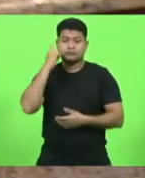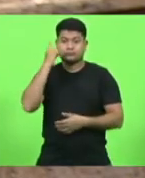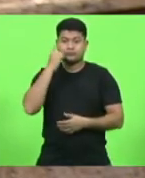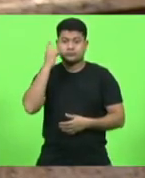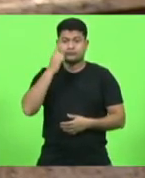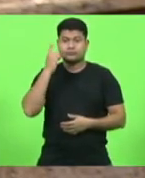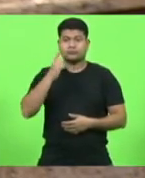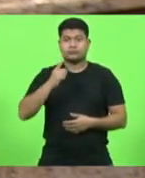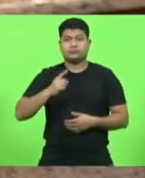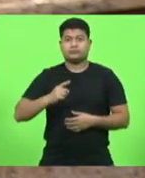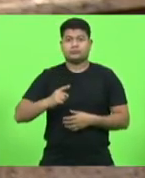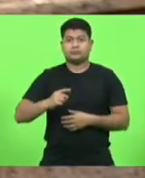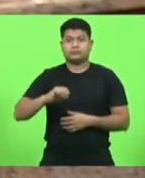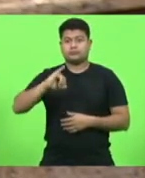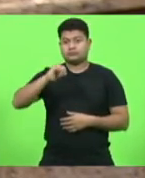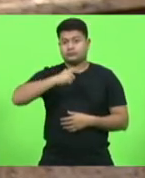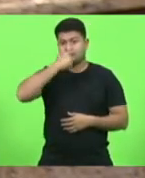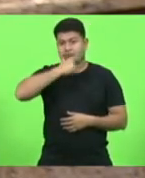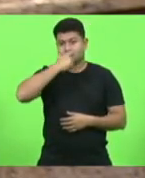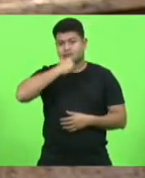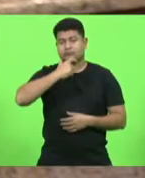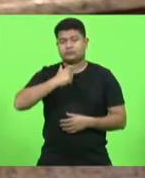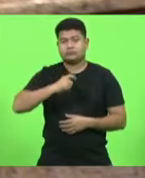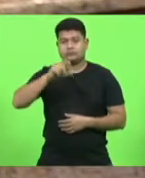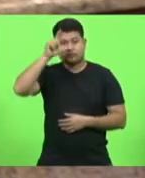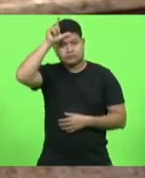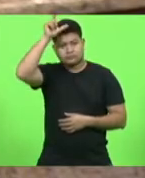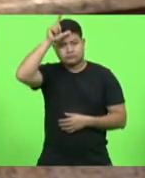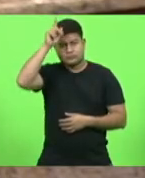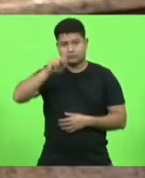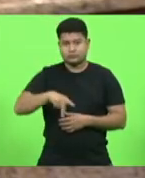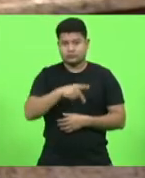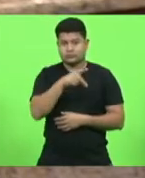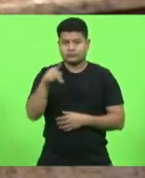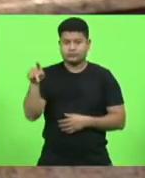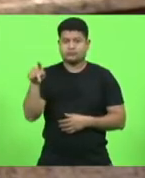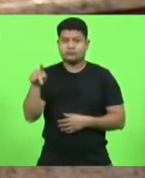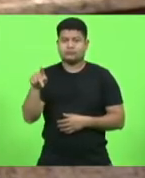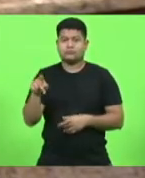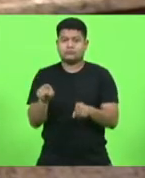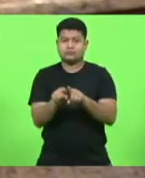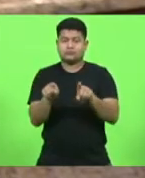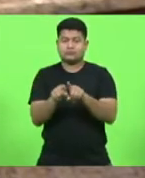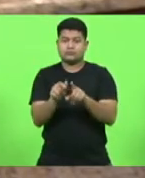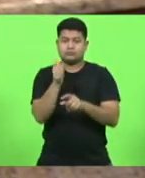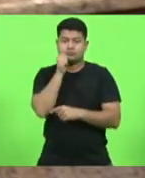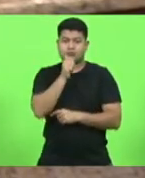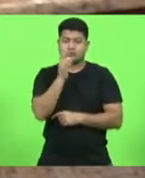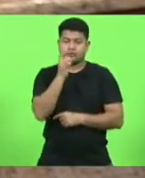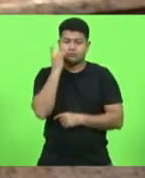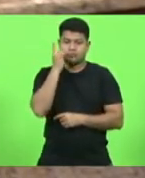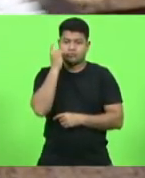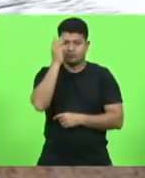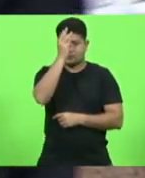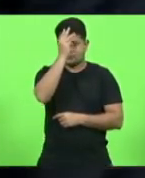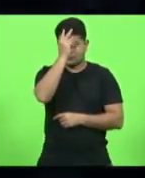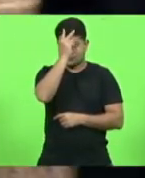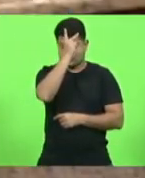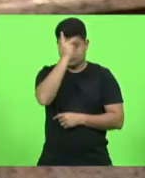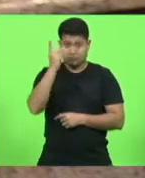deputados Jerry Comper, sargento Lima, padre Pedro Badespaudiceira e a senhora deputada Paulinha.